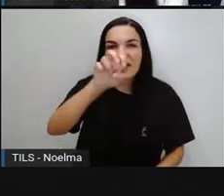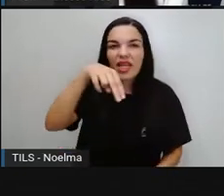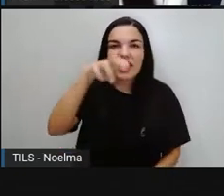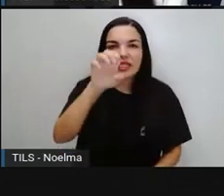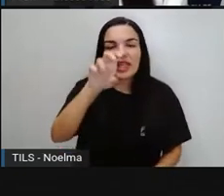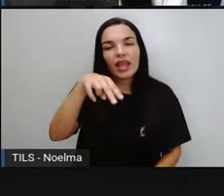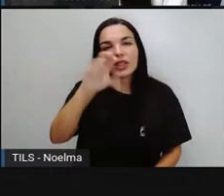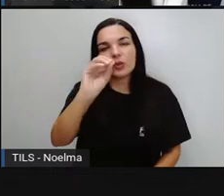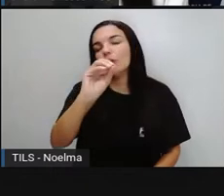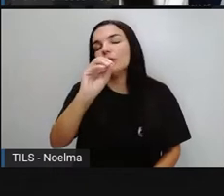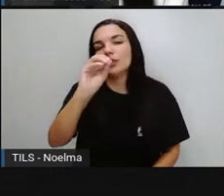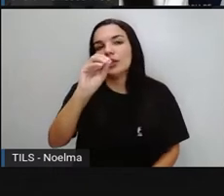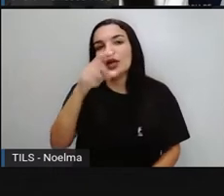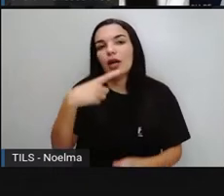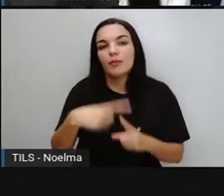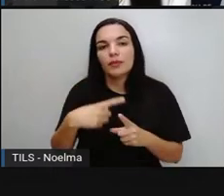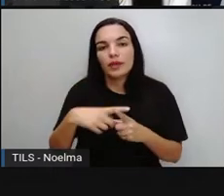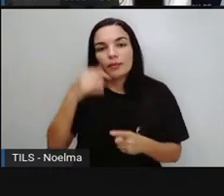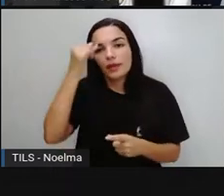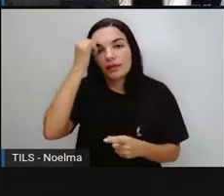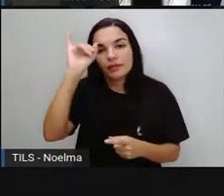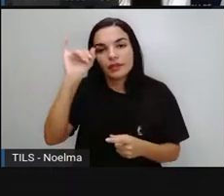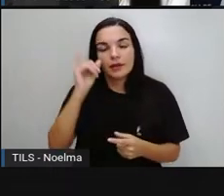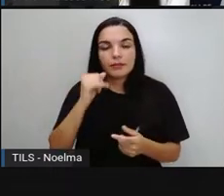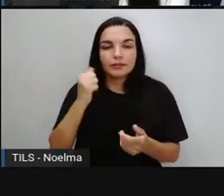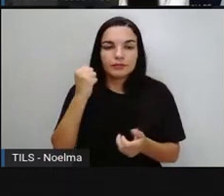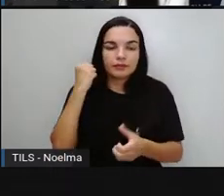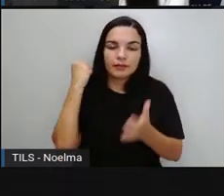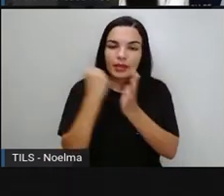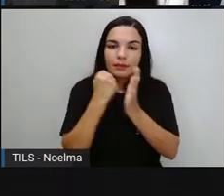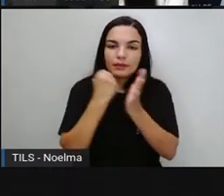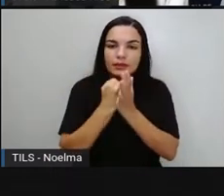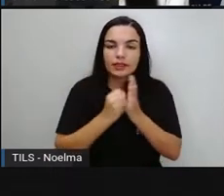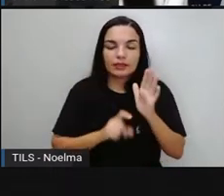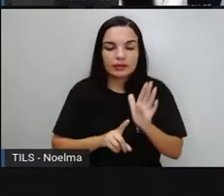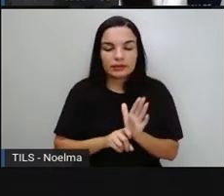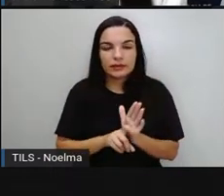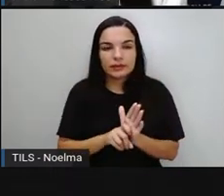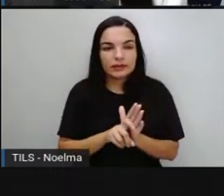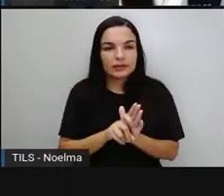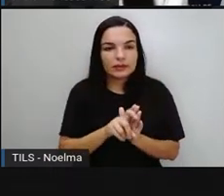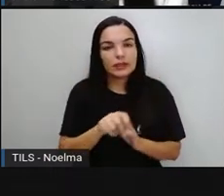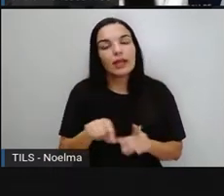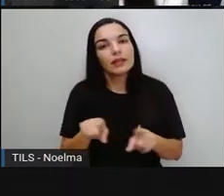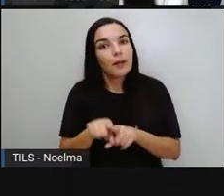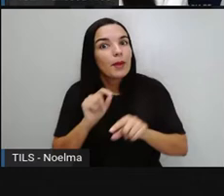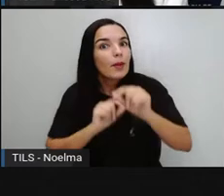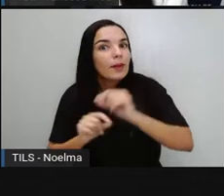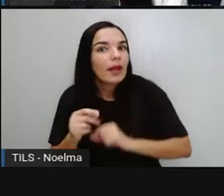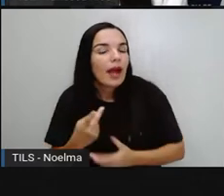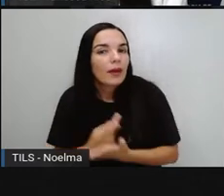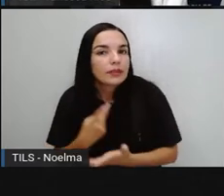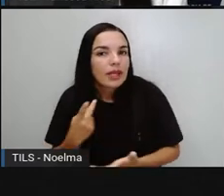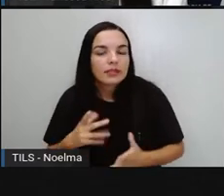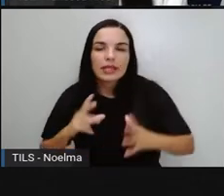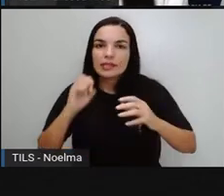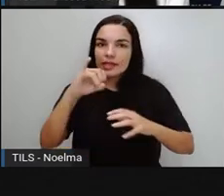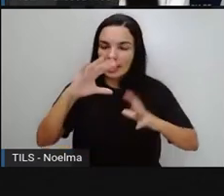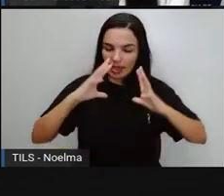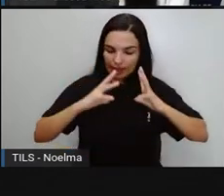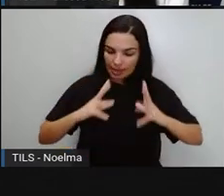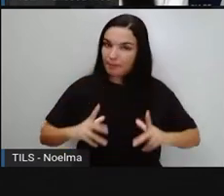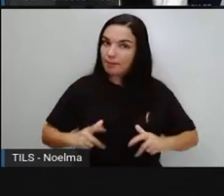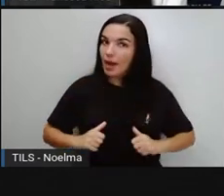plantações E que o processo De higienização Consegue Eliminar Alguns Que estão Com uma Consentração Maior Por